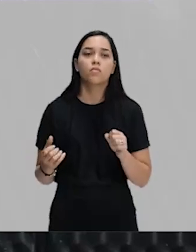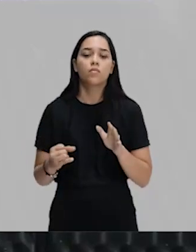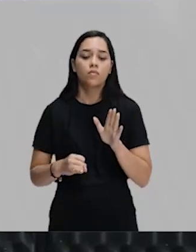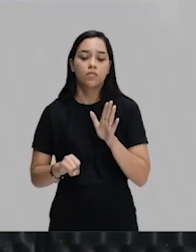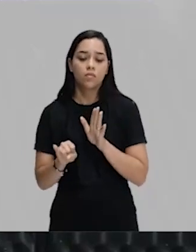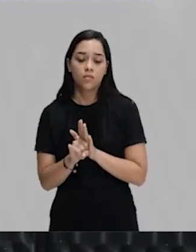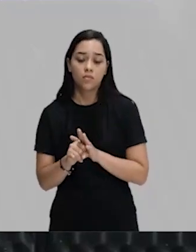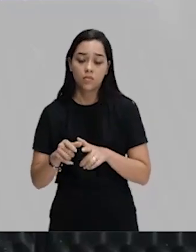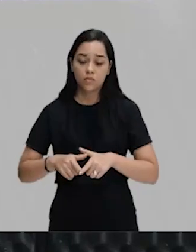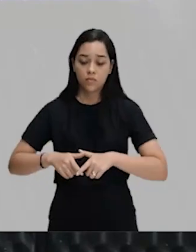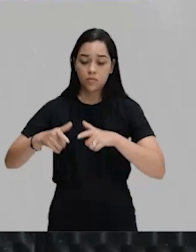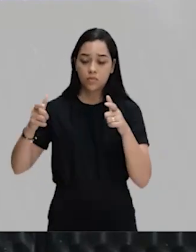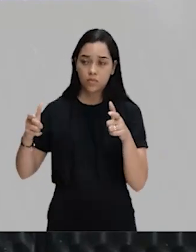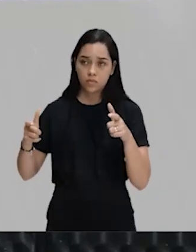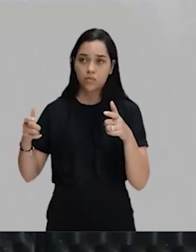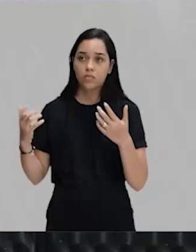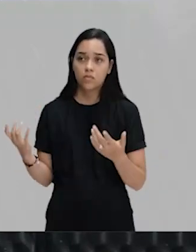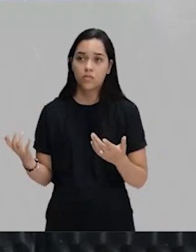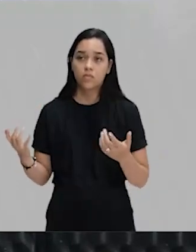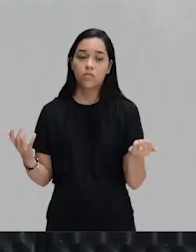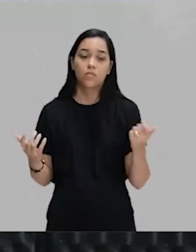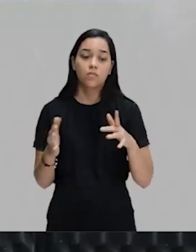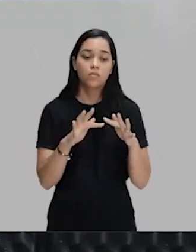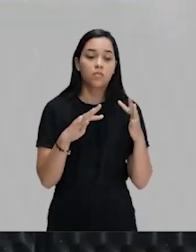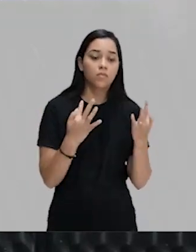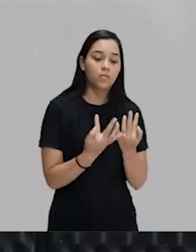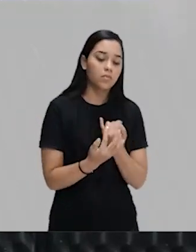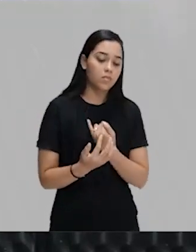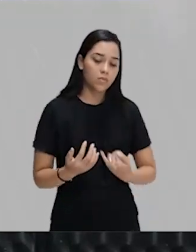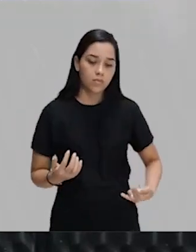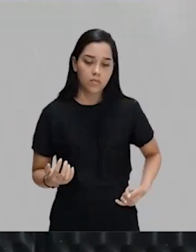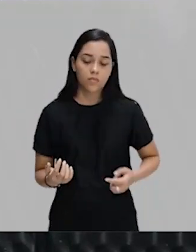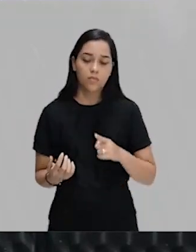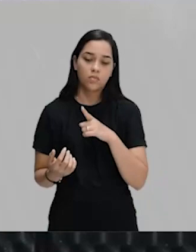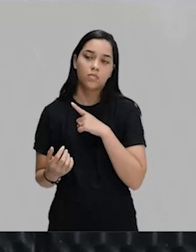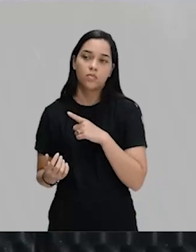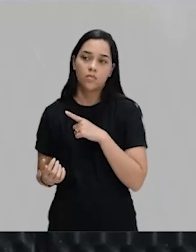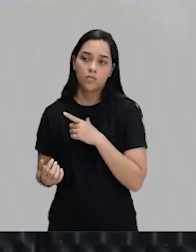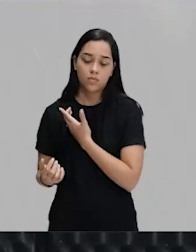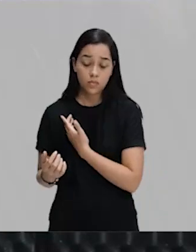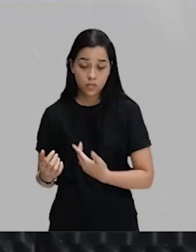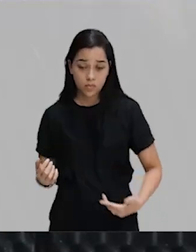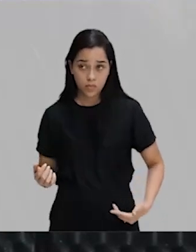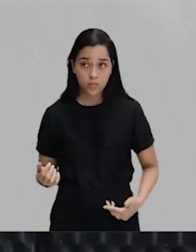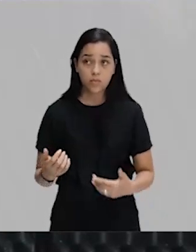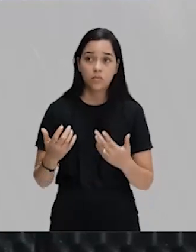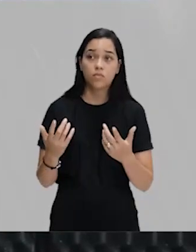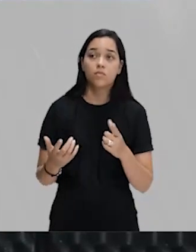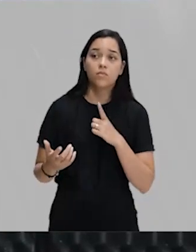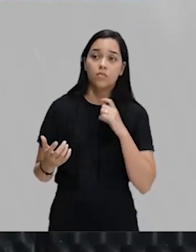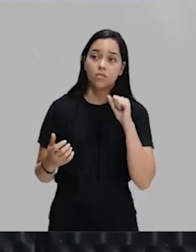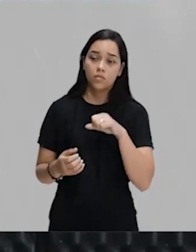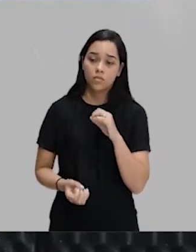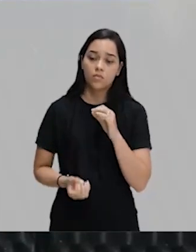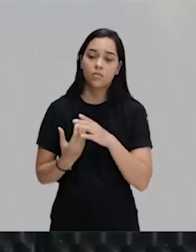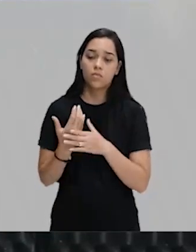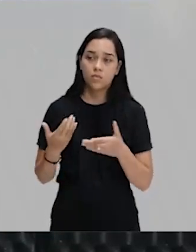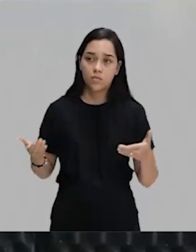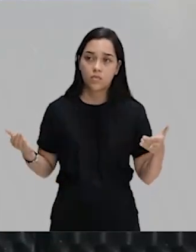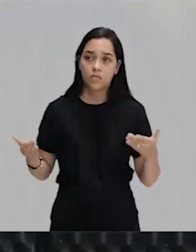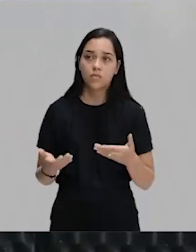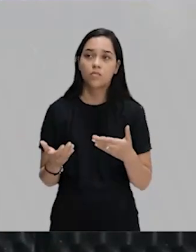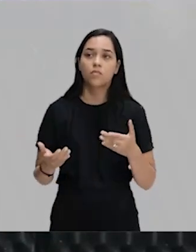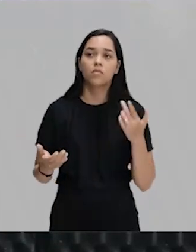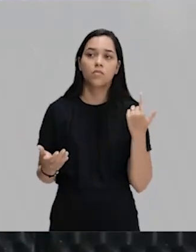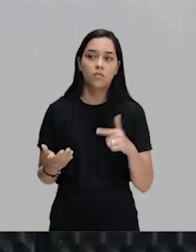identidade muito maior com a família imperial do que com esse Estado republicano que está surgindo agora